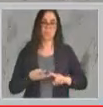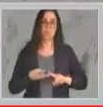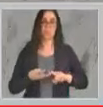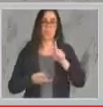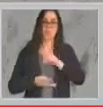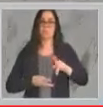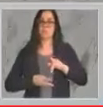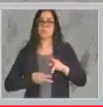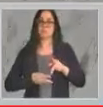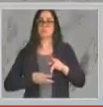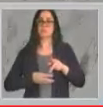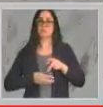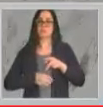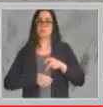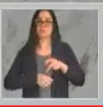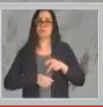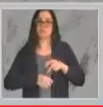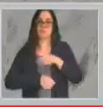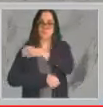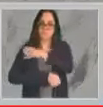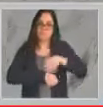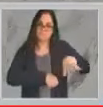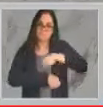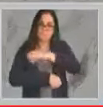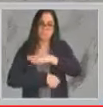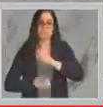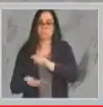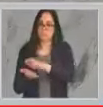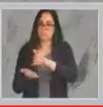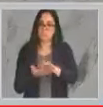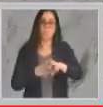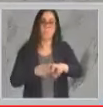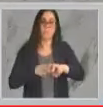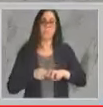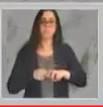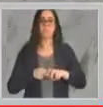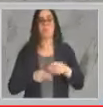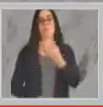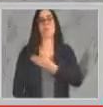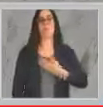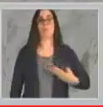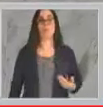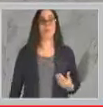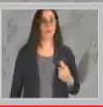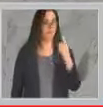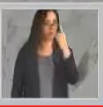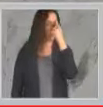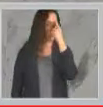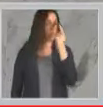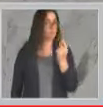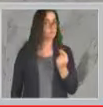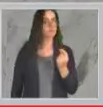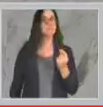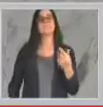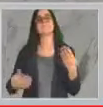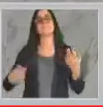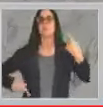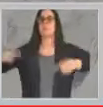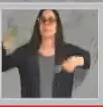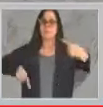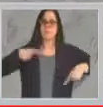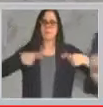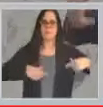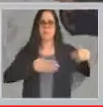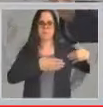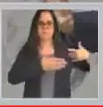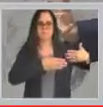demitidos das nossas escolas pelo governo Alckmin, enfim, todo esse debate que nós estamos